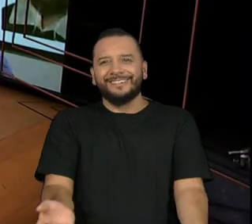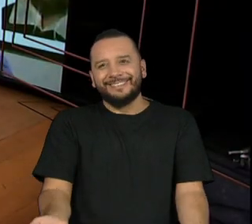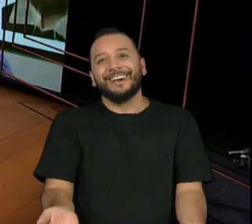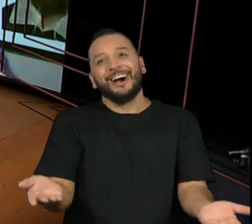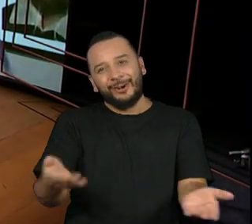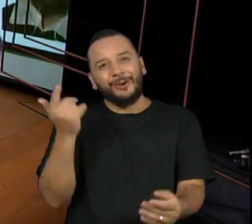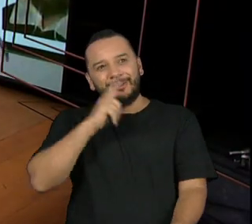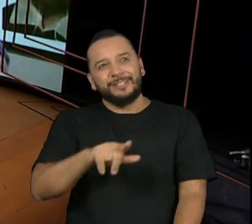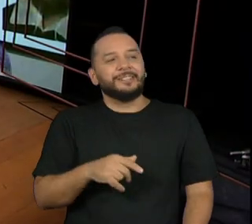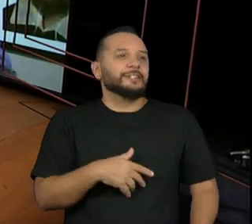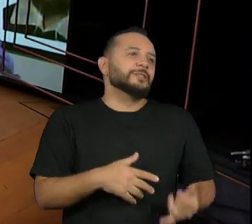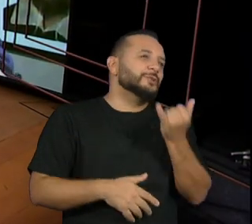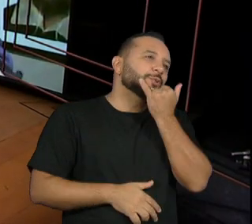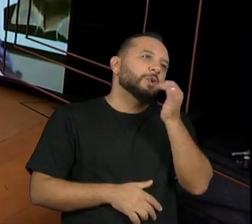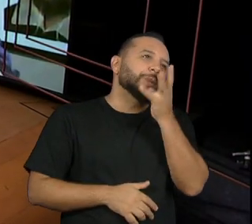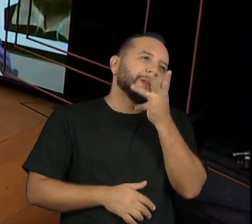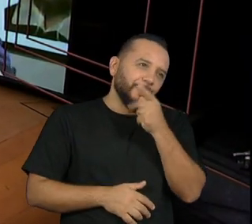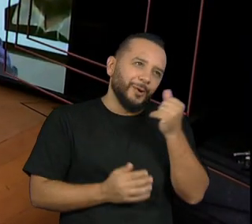Desculpe a demora, tá?